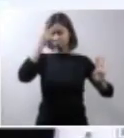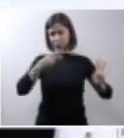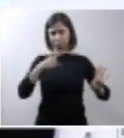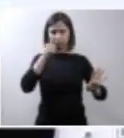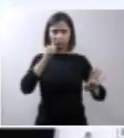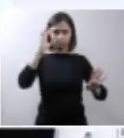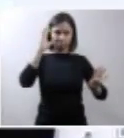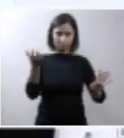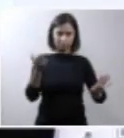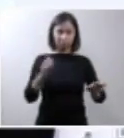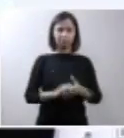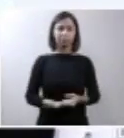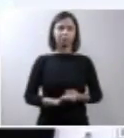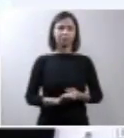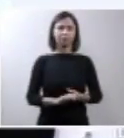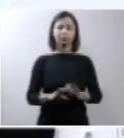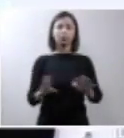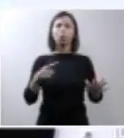há,